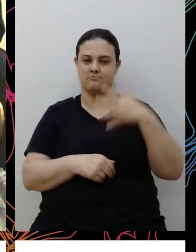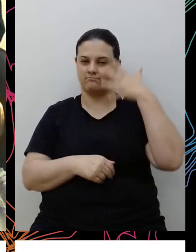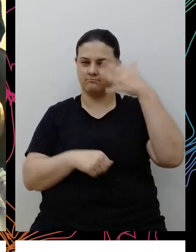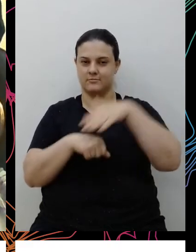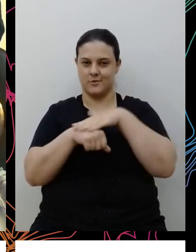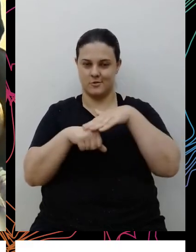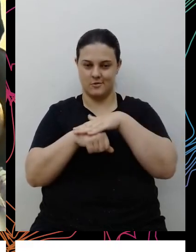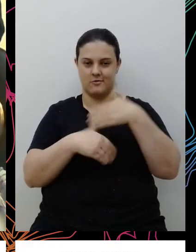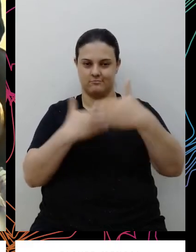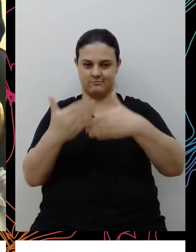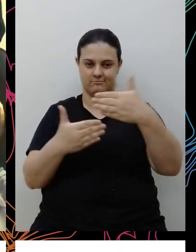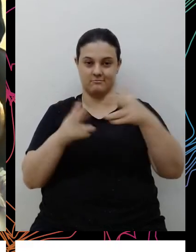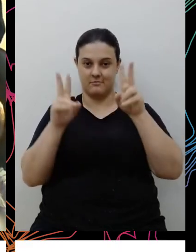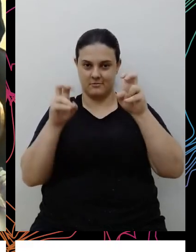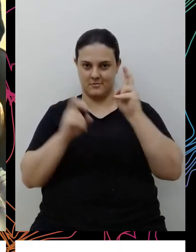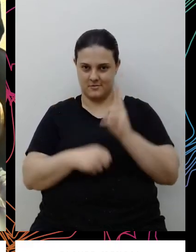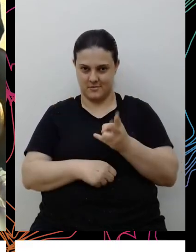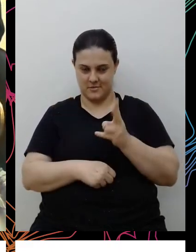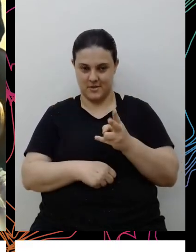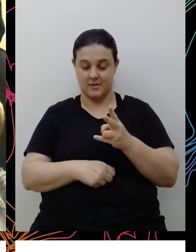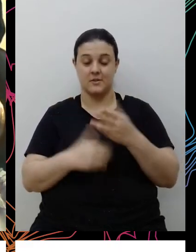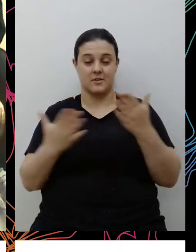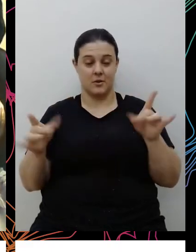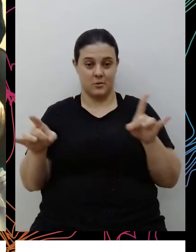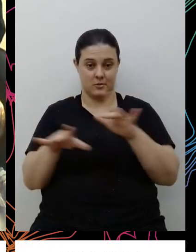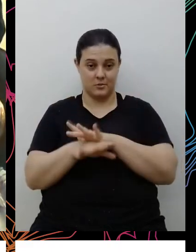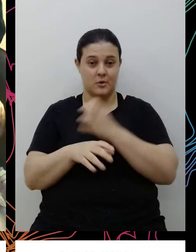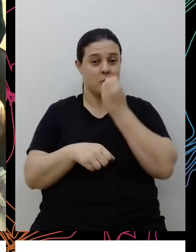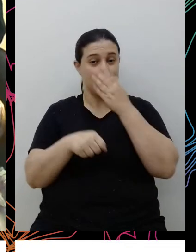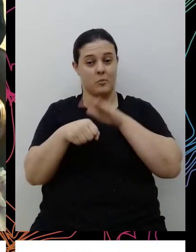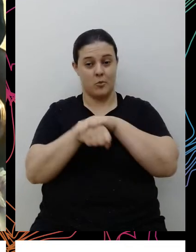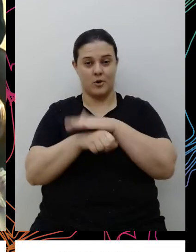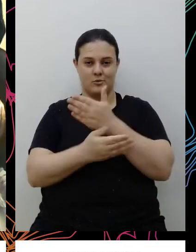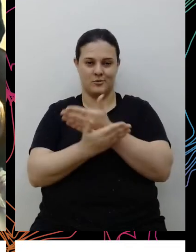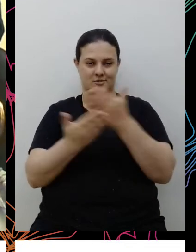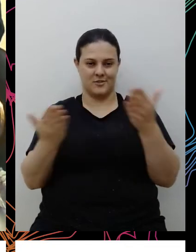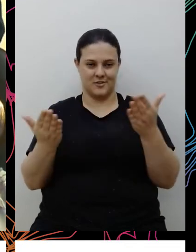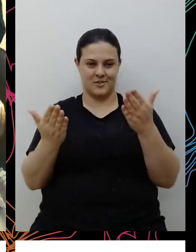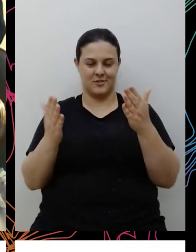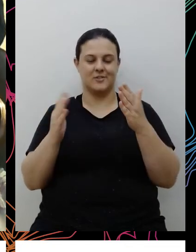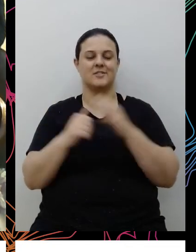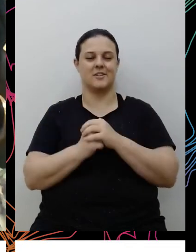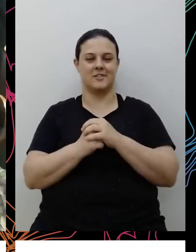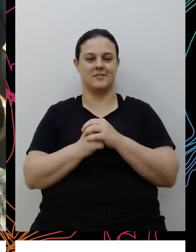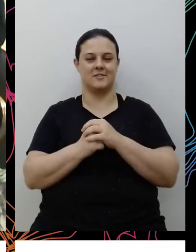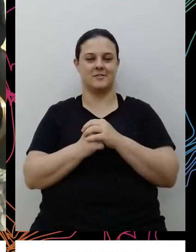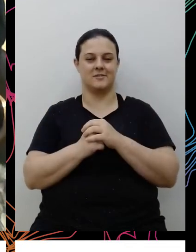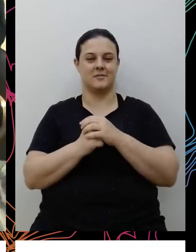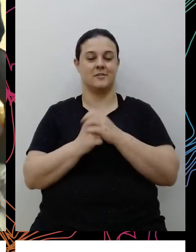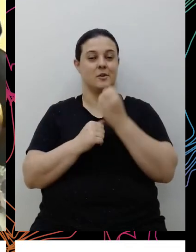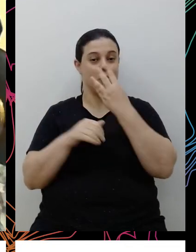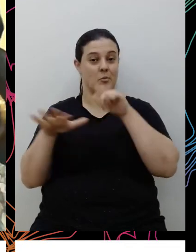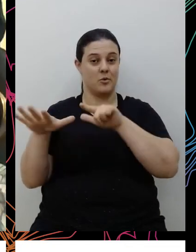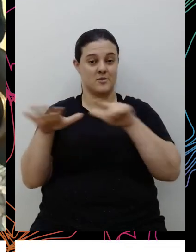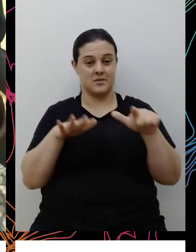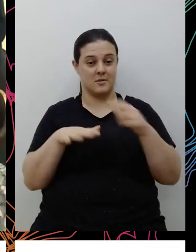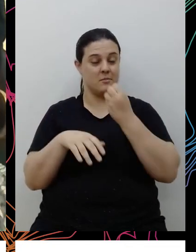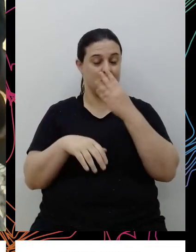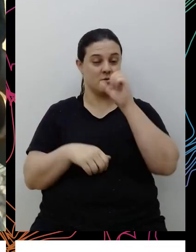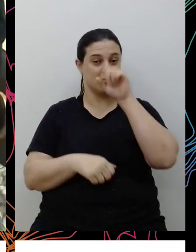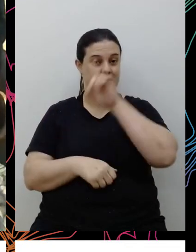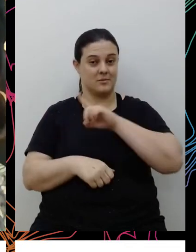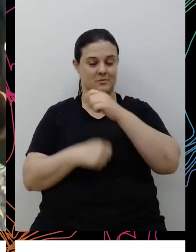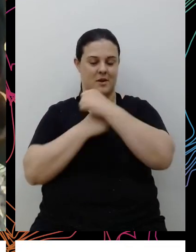e diálogos sobre a mesma temática. Com isso eu encerro, boa noite a todos, todas e todes, uma boa semana, bom fim de semana,